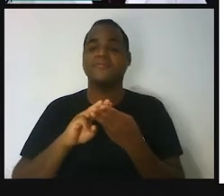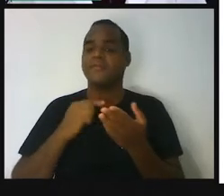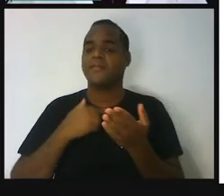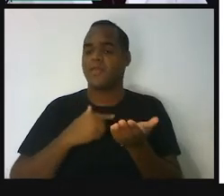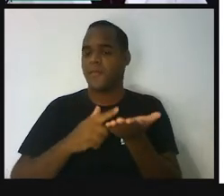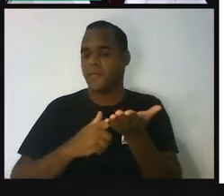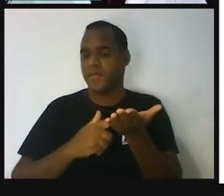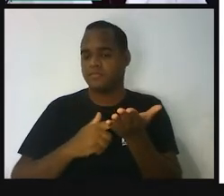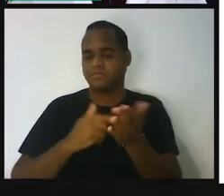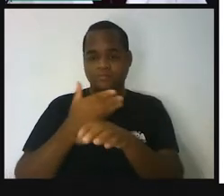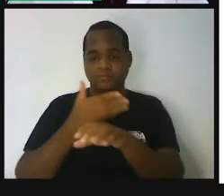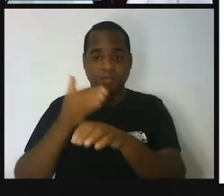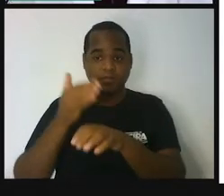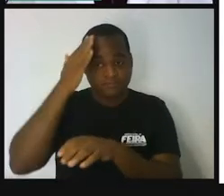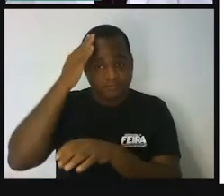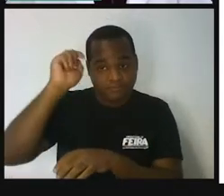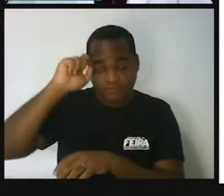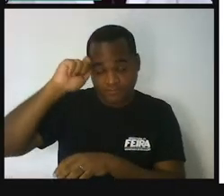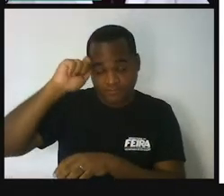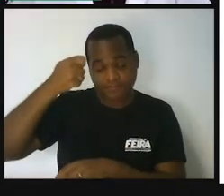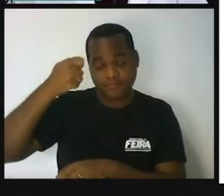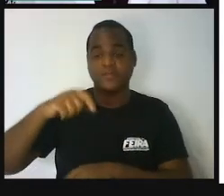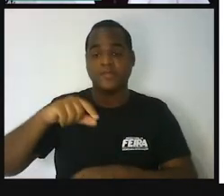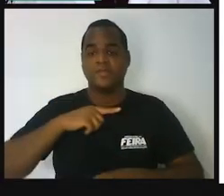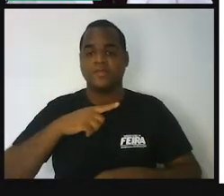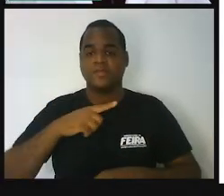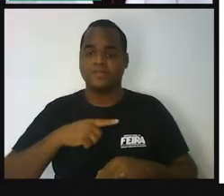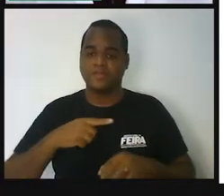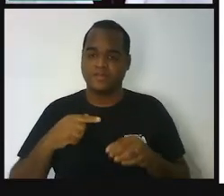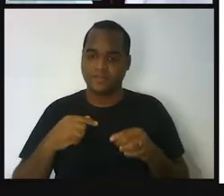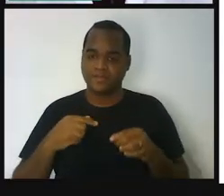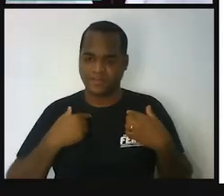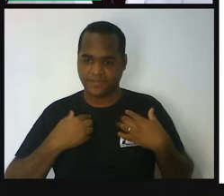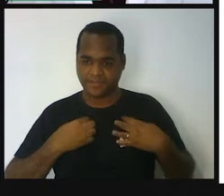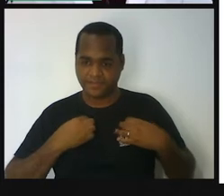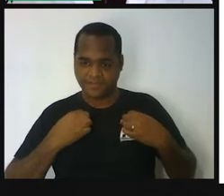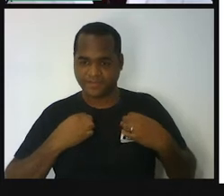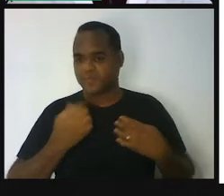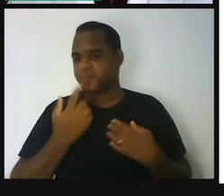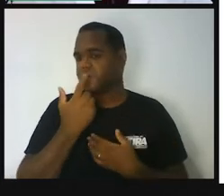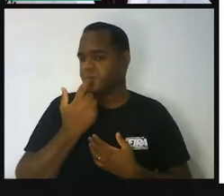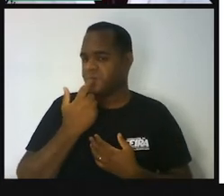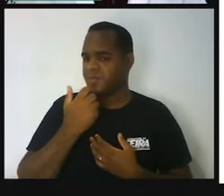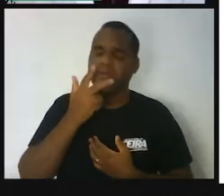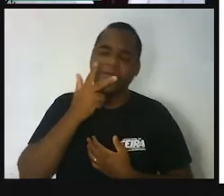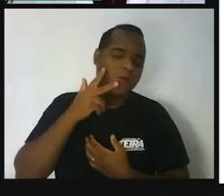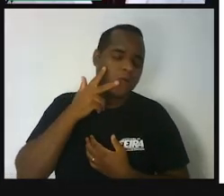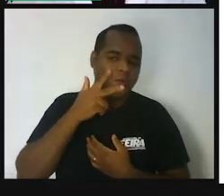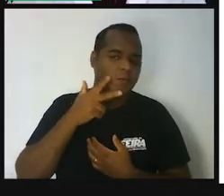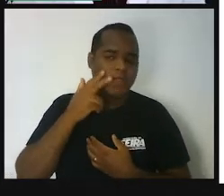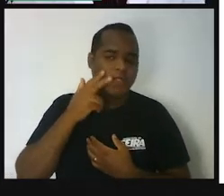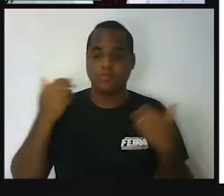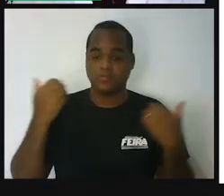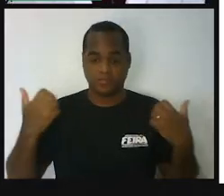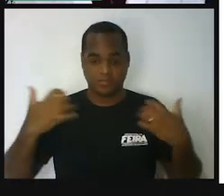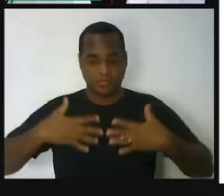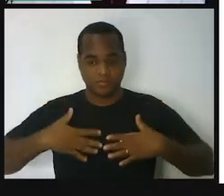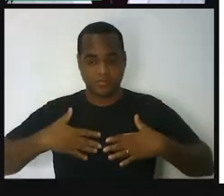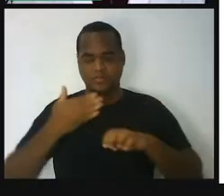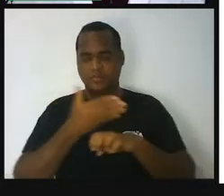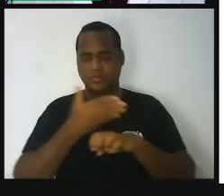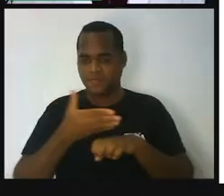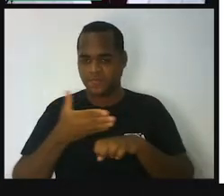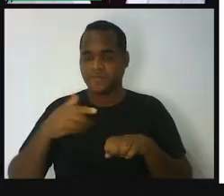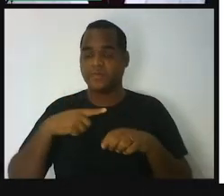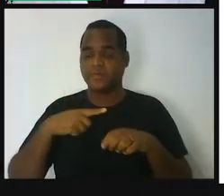pele branca, meu cabelo é preto, eu estou vestindo uma camisa vermelha, vinho, por cima um jaleco branco